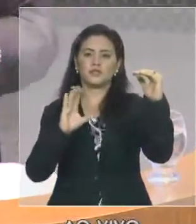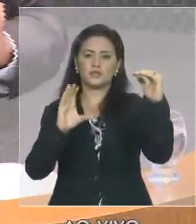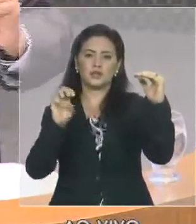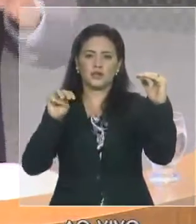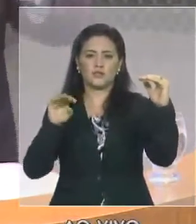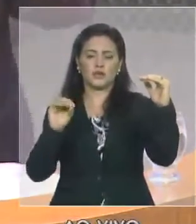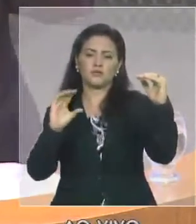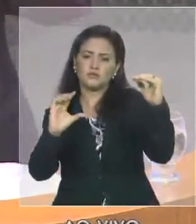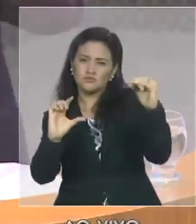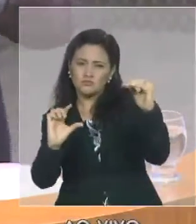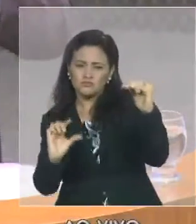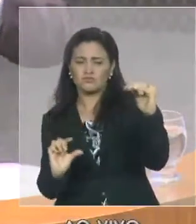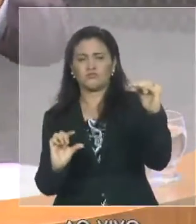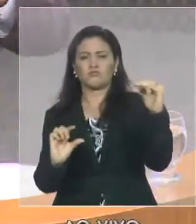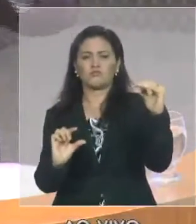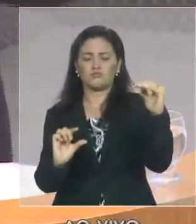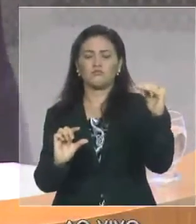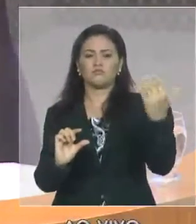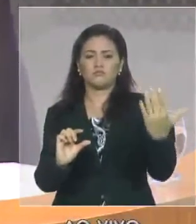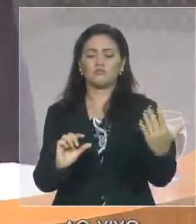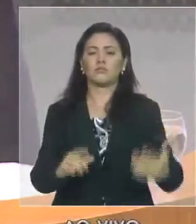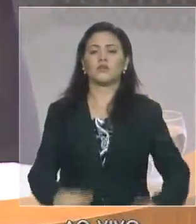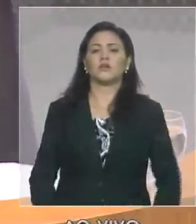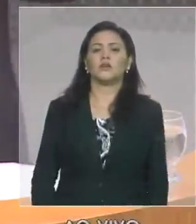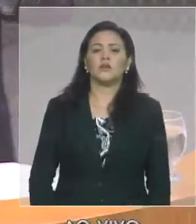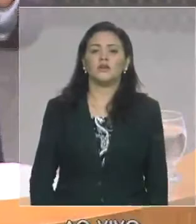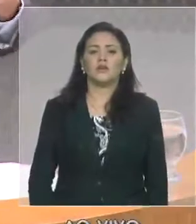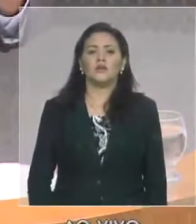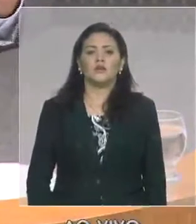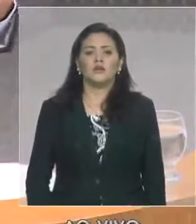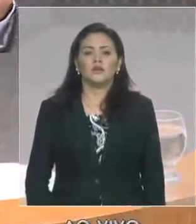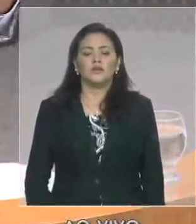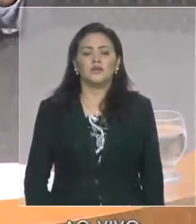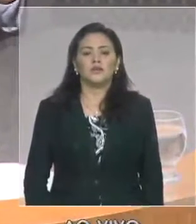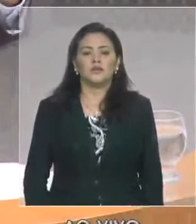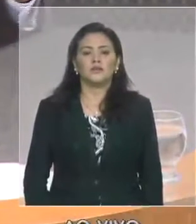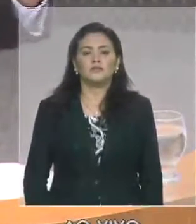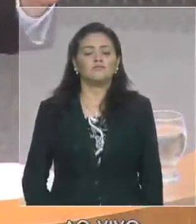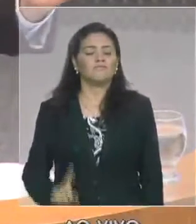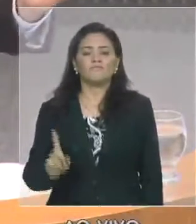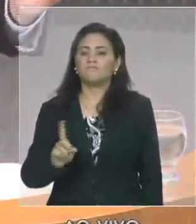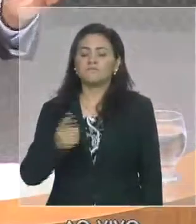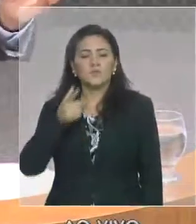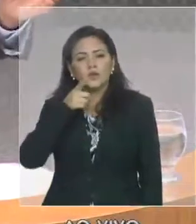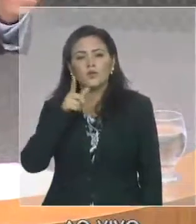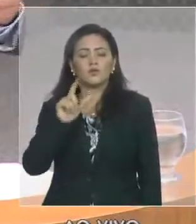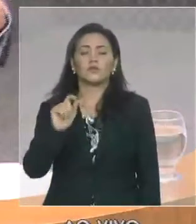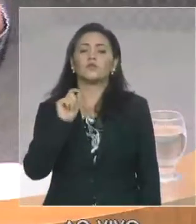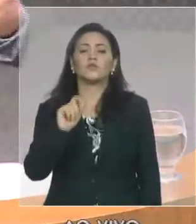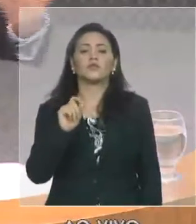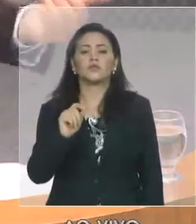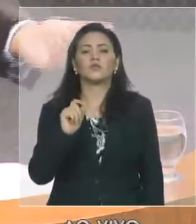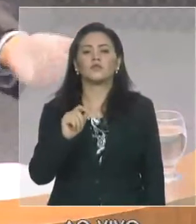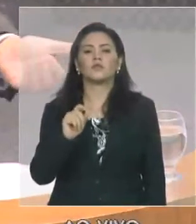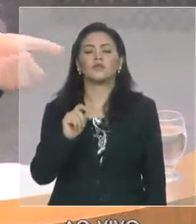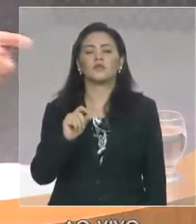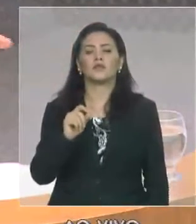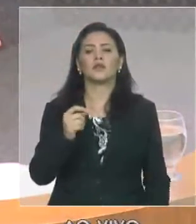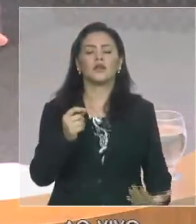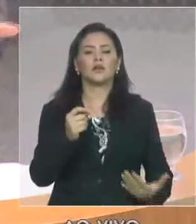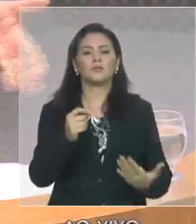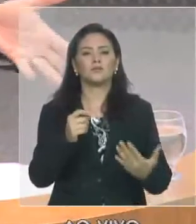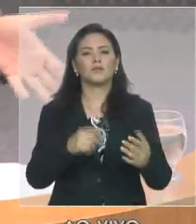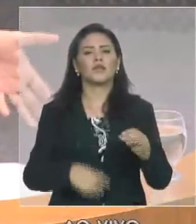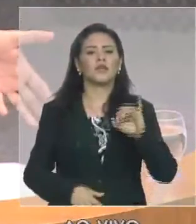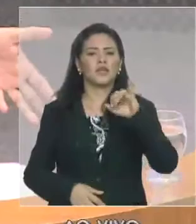conseguimos fazer com que esse crescimento nominal superasse a inflação de 10,5%. De todo modo, é um resultado